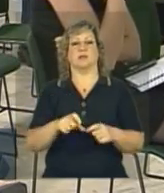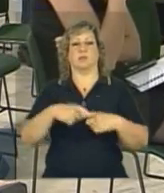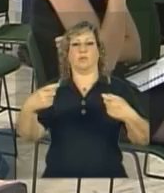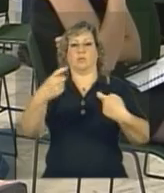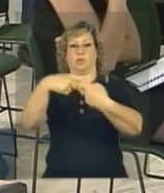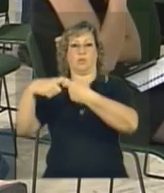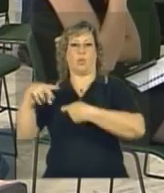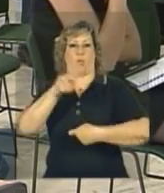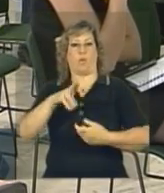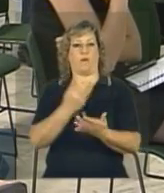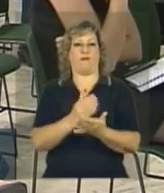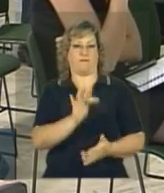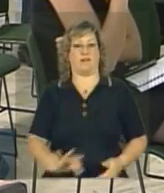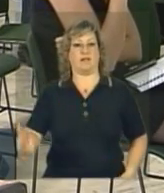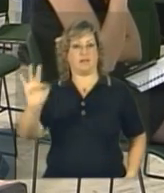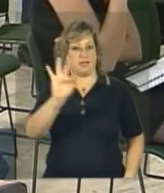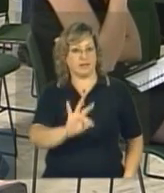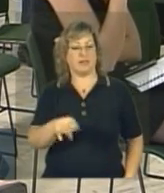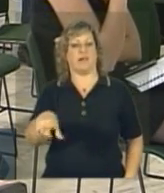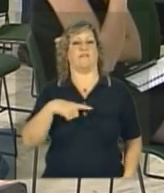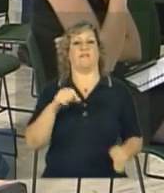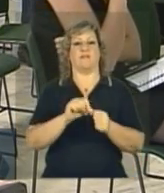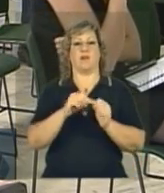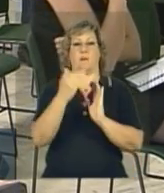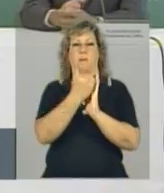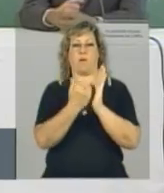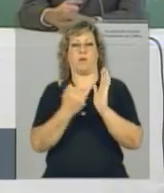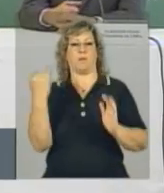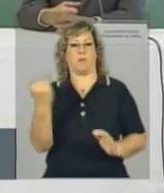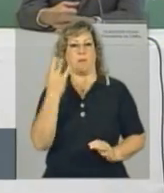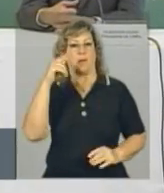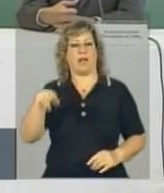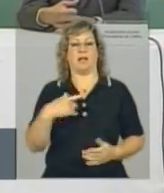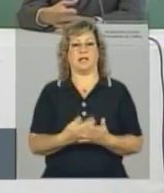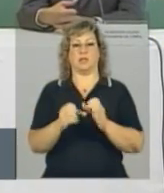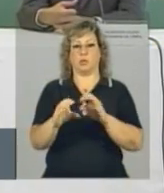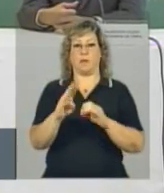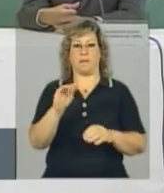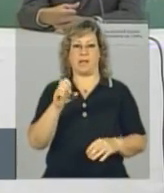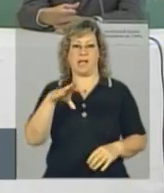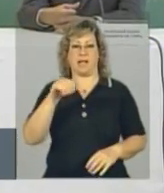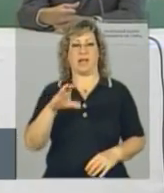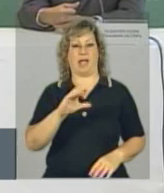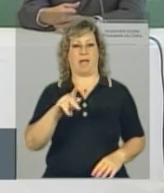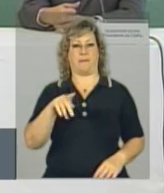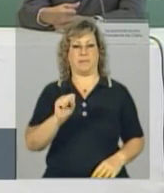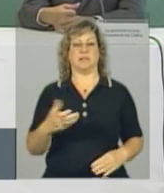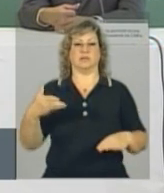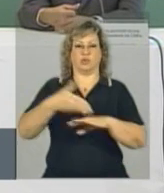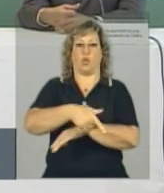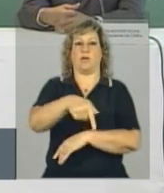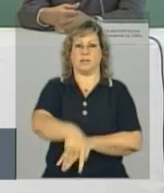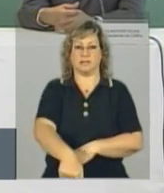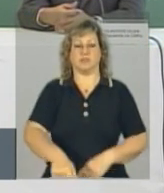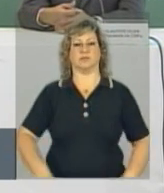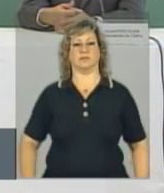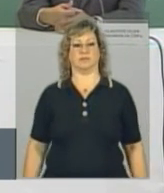universidades federais, ele fez um programa importante para a educação básica, a CAPES entrou nisso,